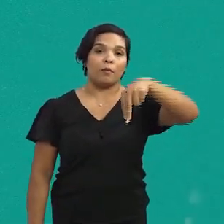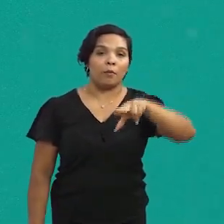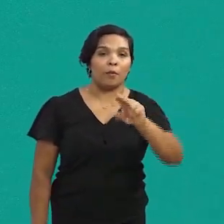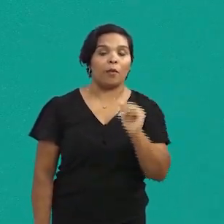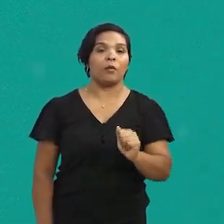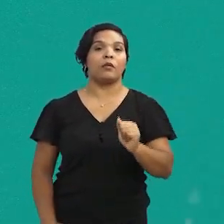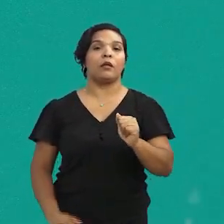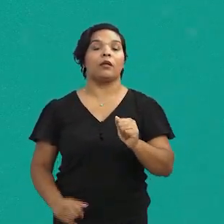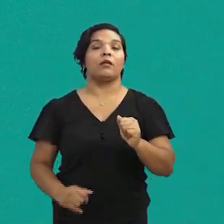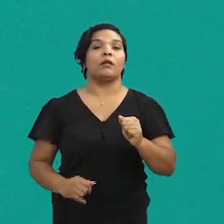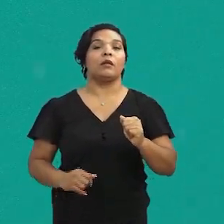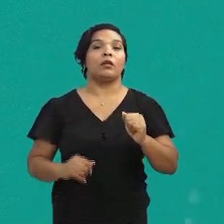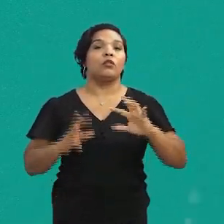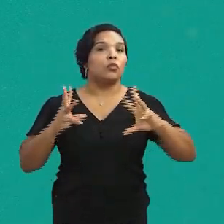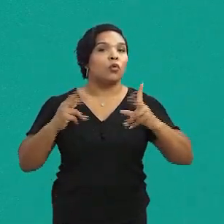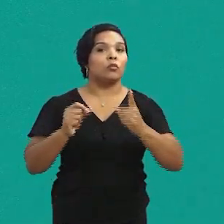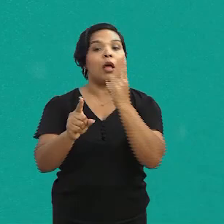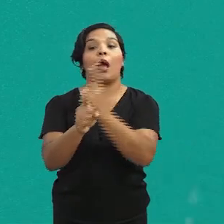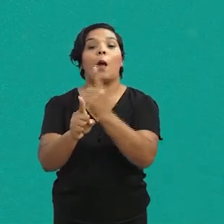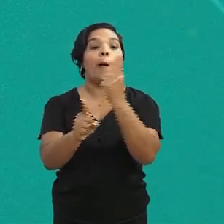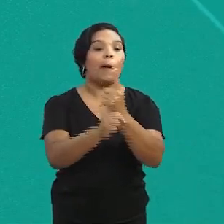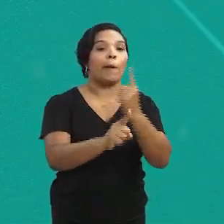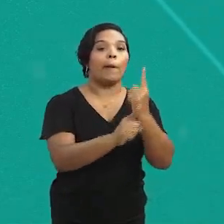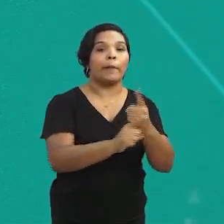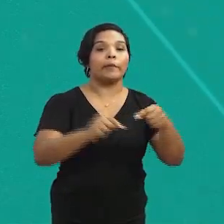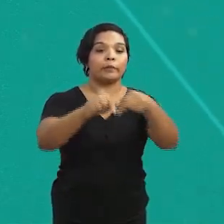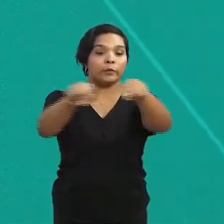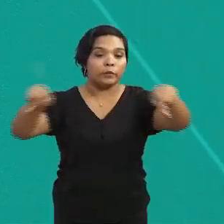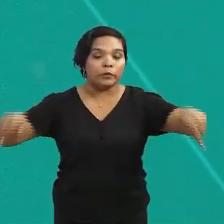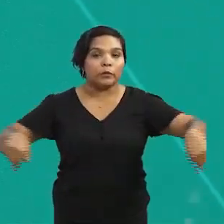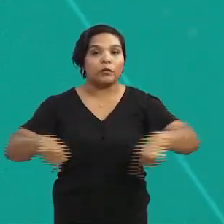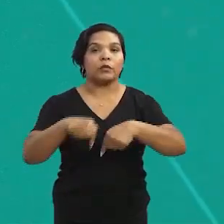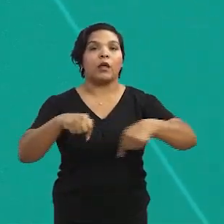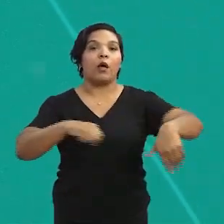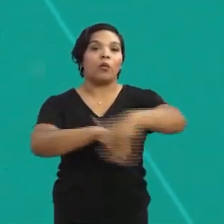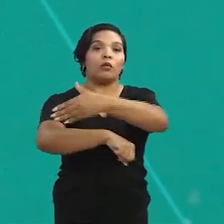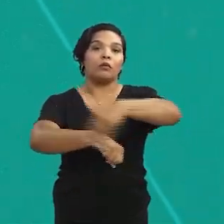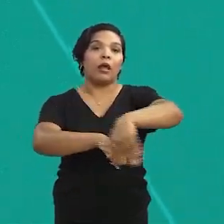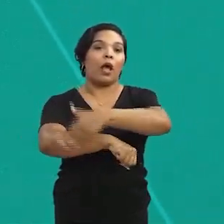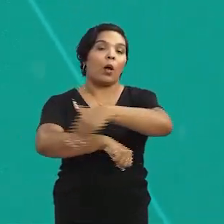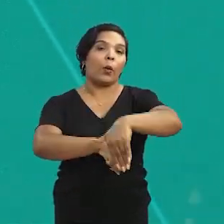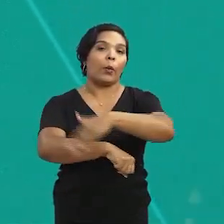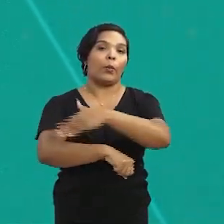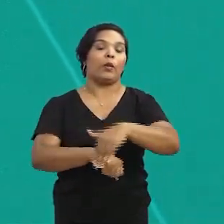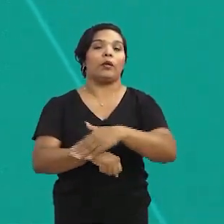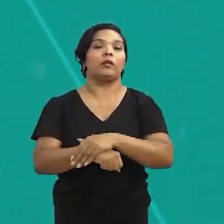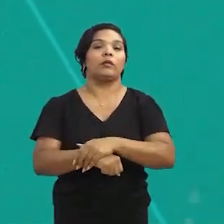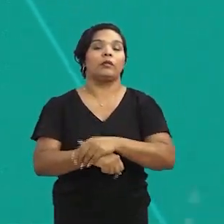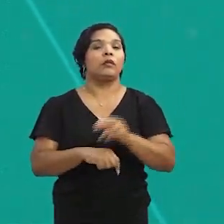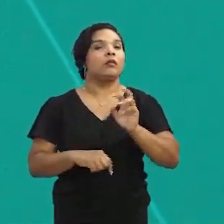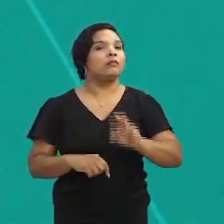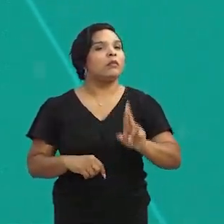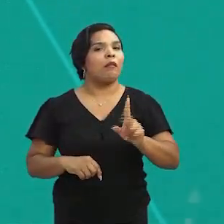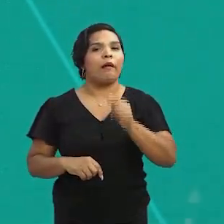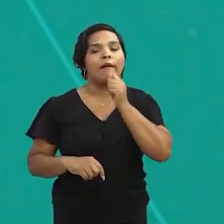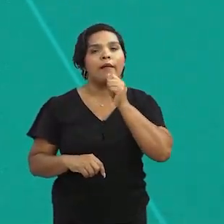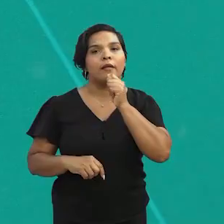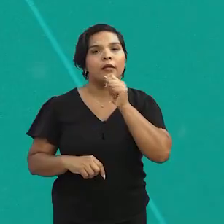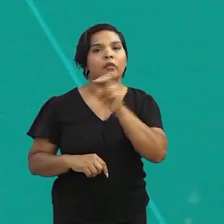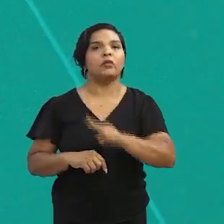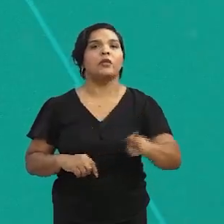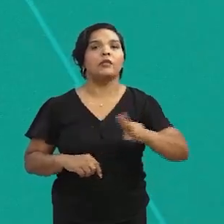vamos dizer, espontânea, né? Que todo mundo acha no seu quintal, na rua, e ela não é tida muito como uma cultura